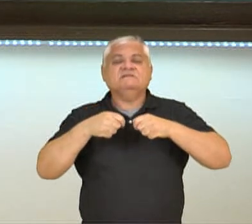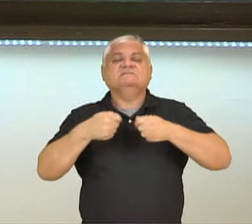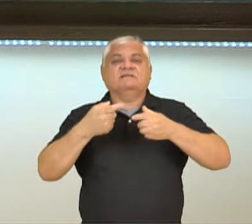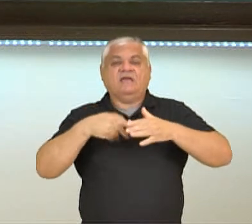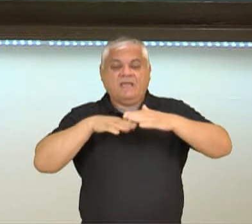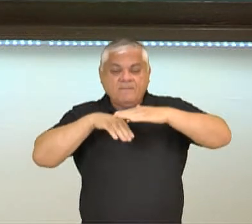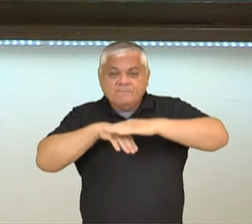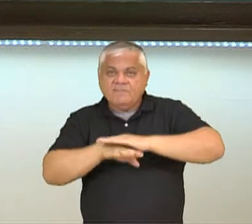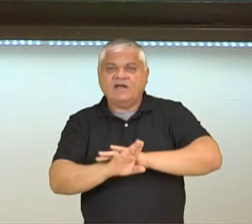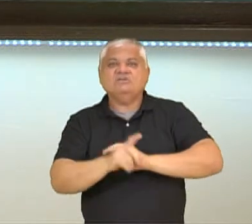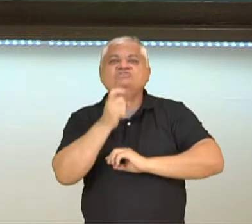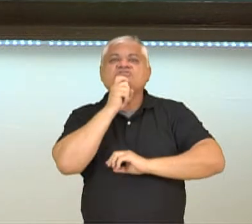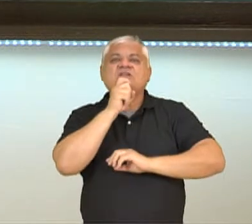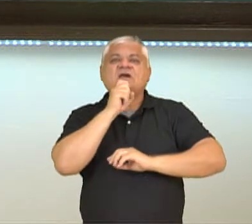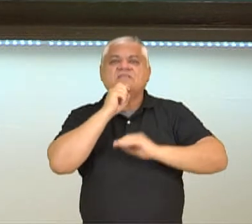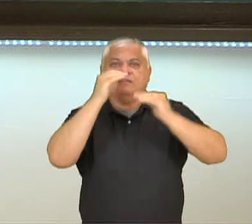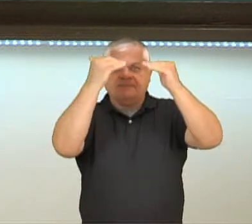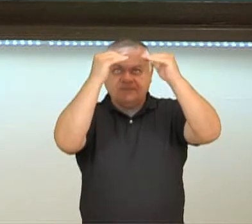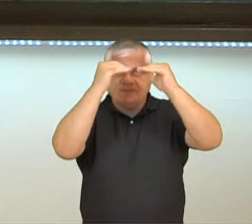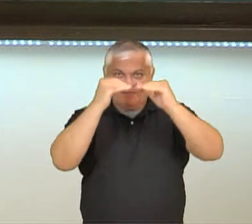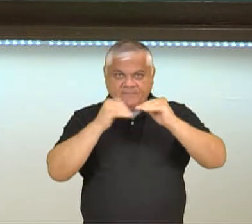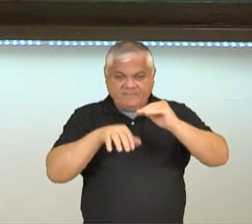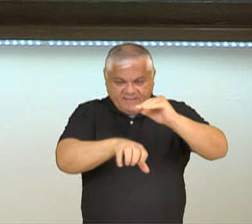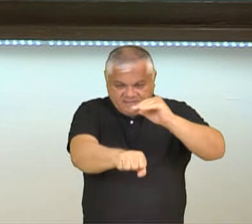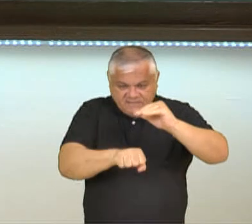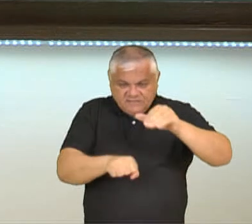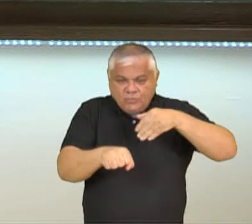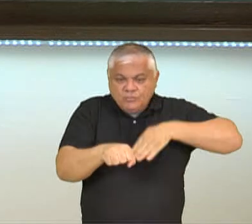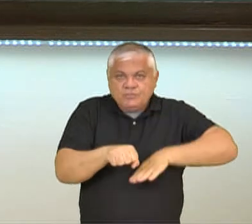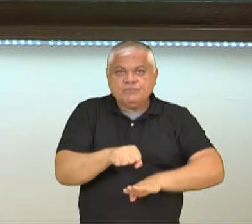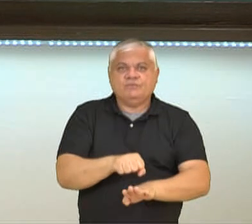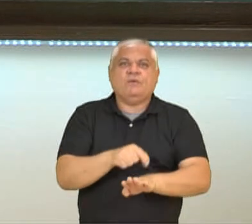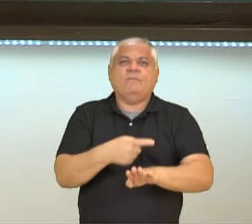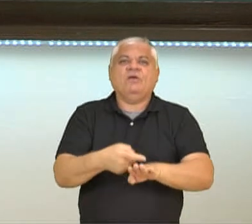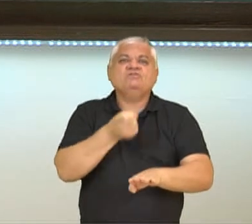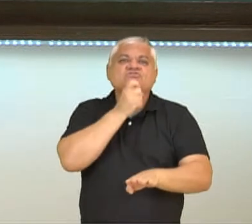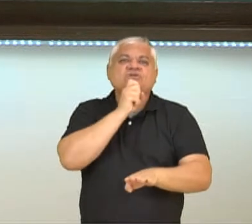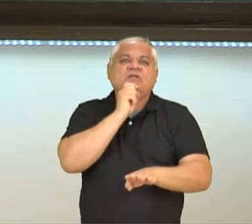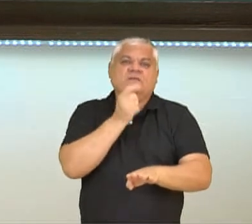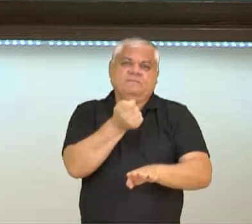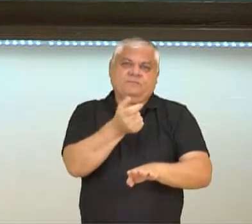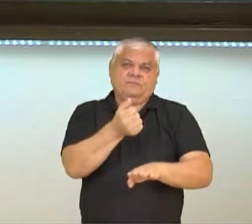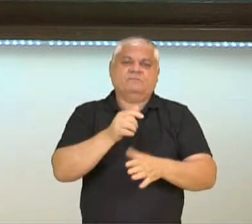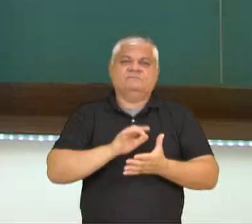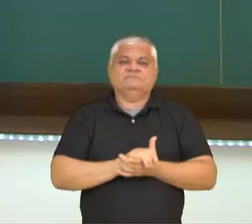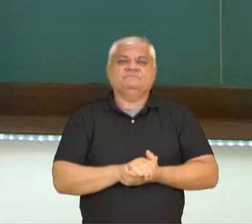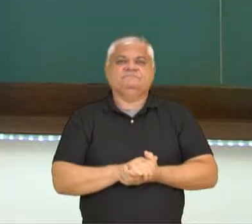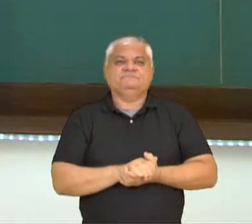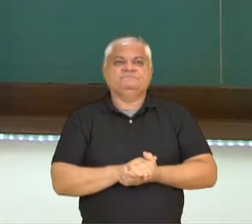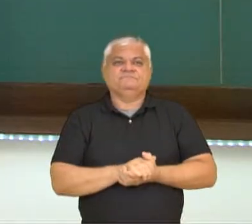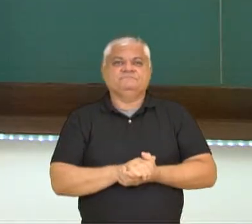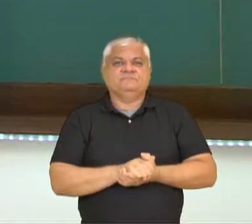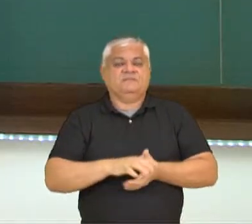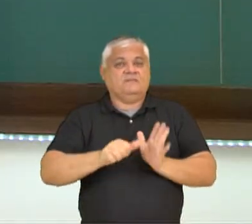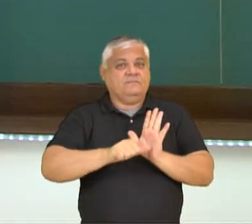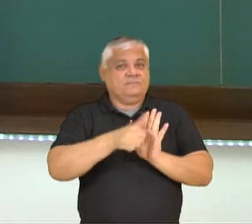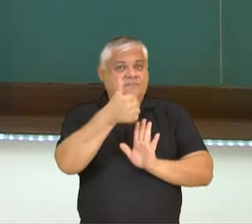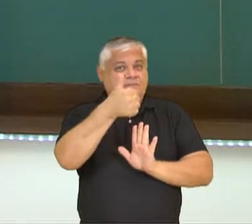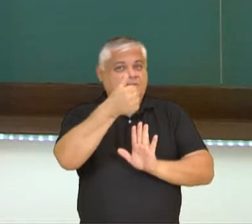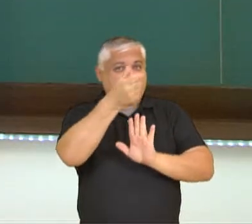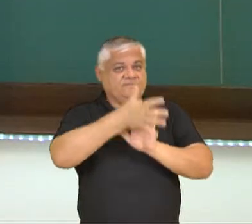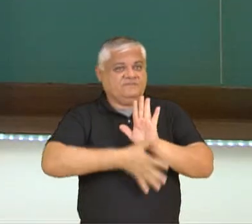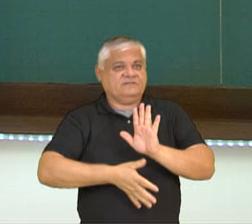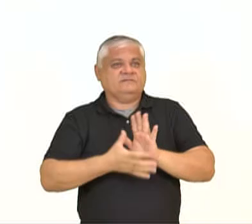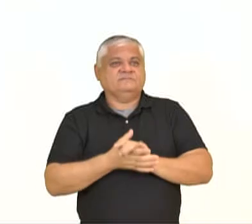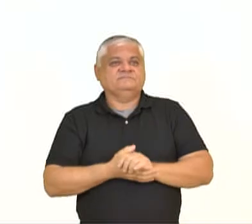inferior da geladeira, que é um pouco menos refrigerado, tá? Vamos então na nossa primeira atividade?